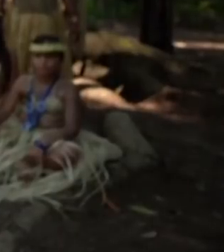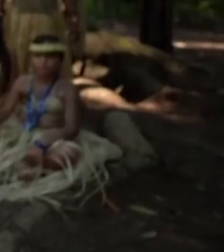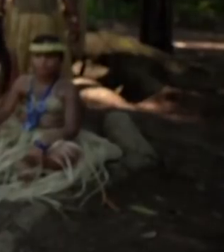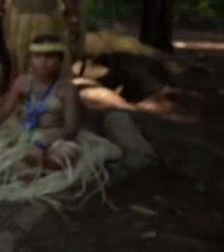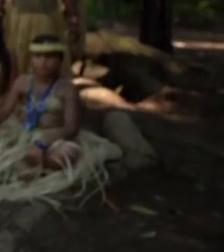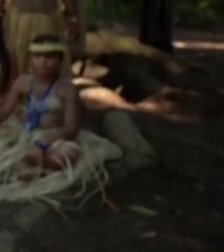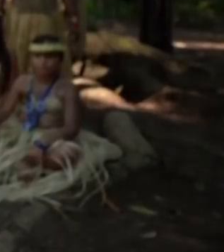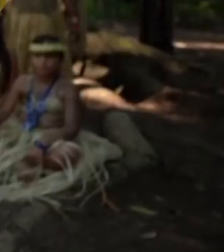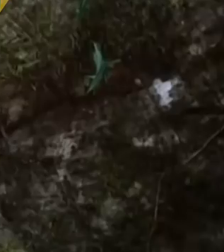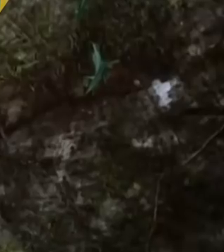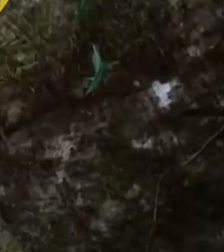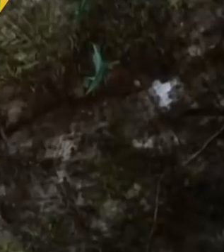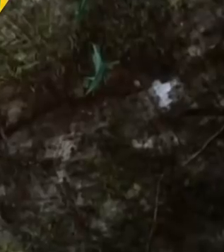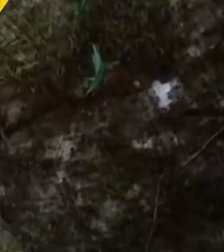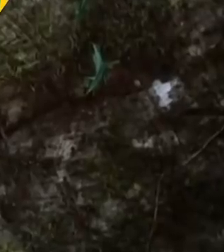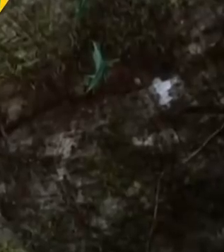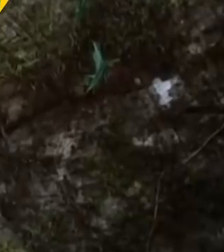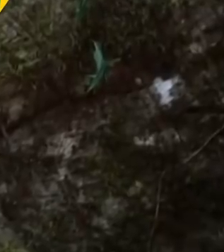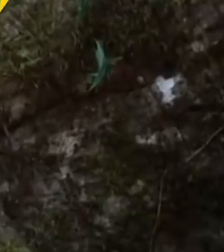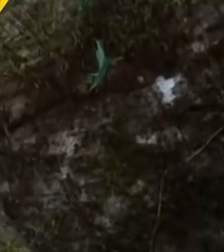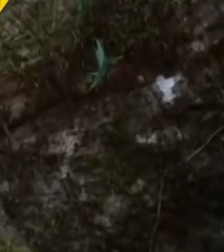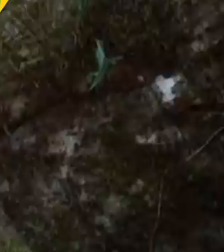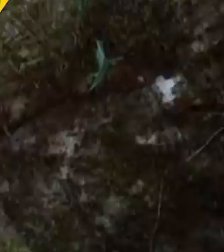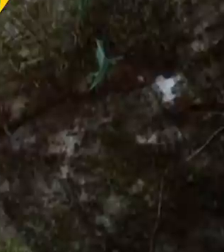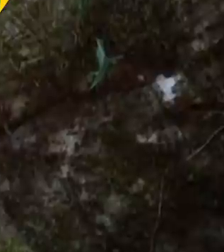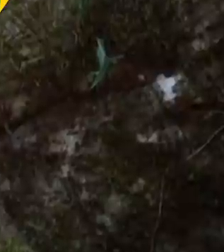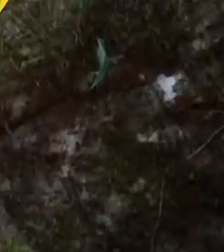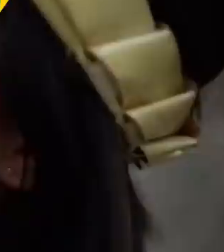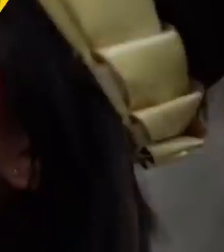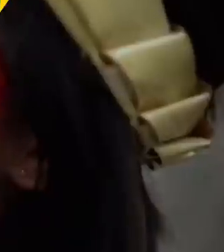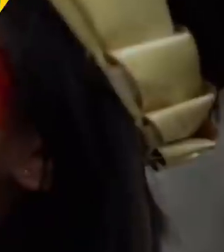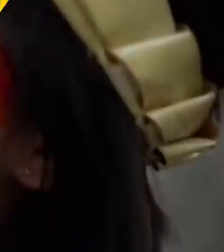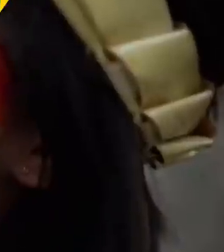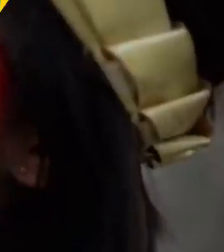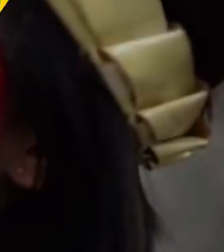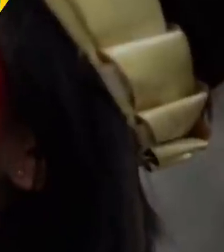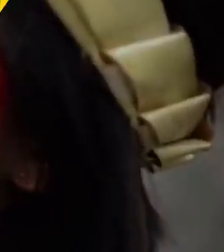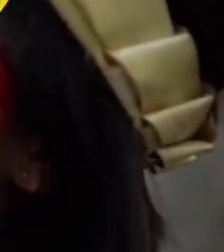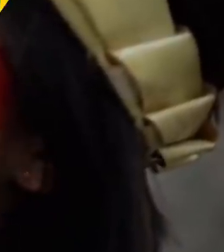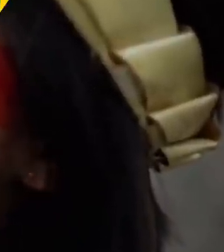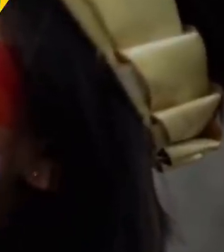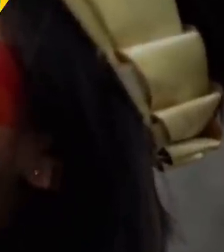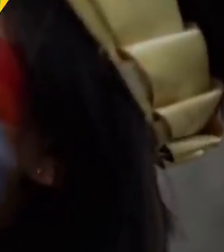E aí E aí E